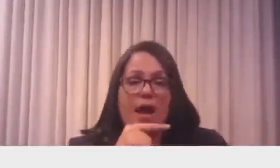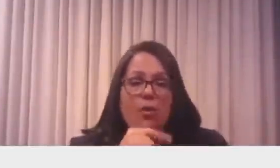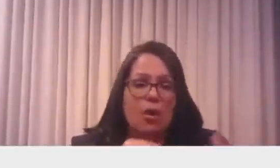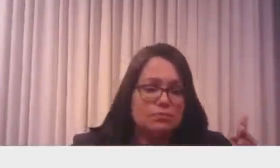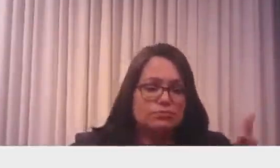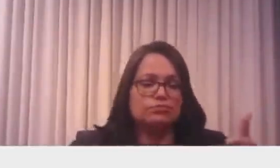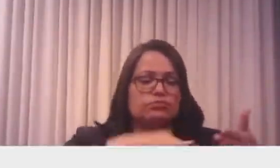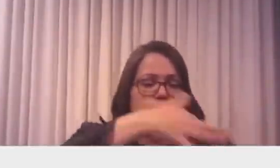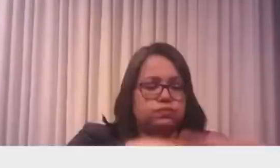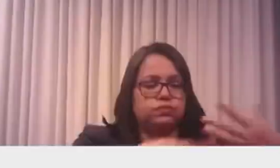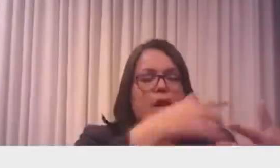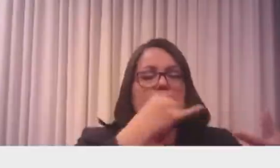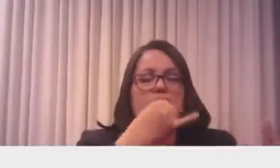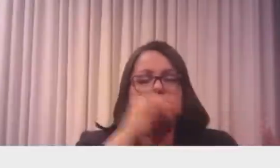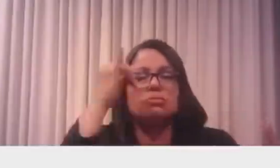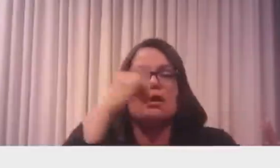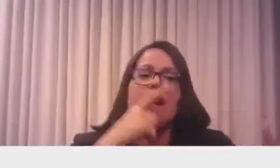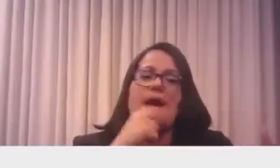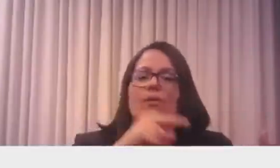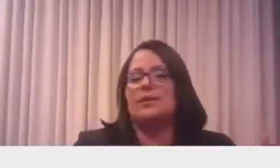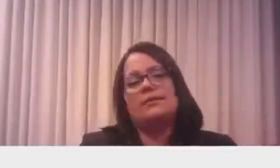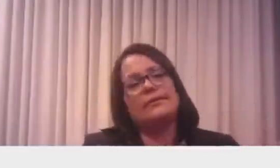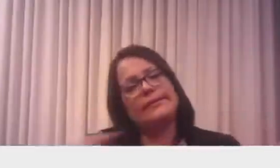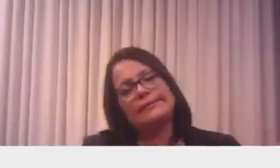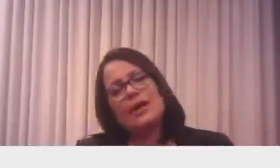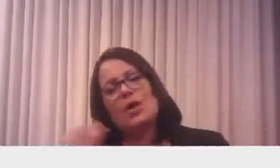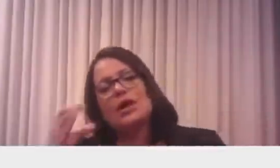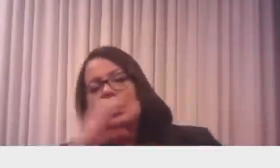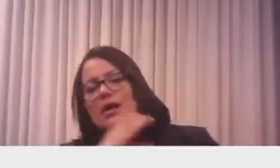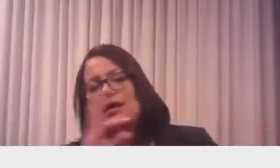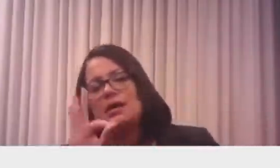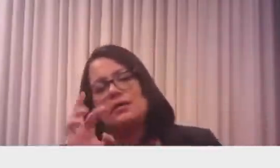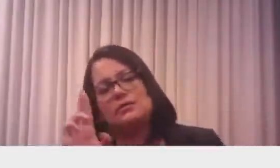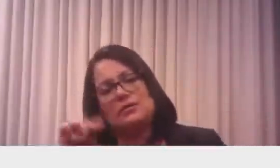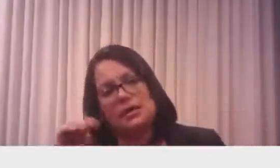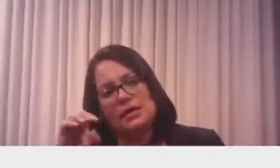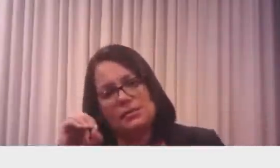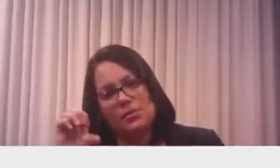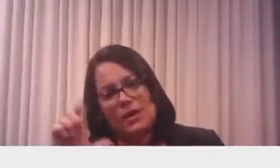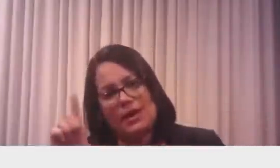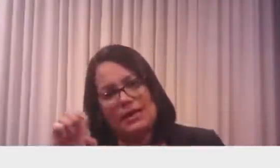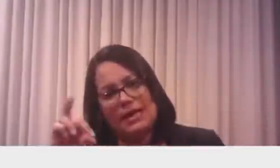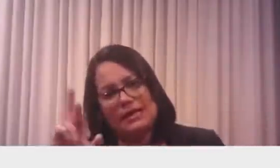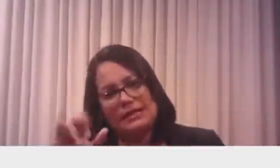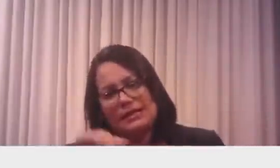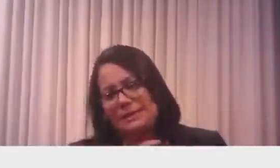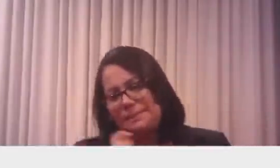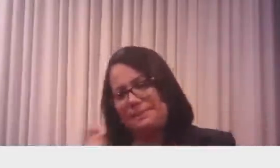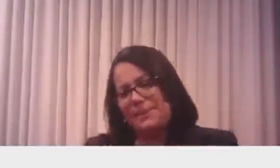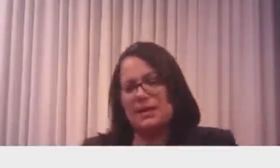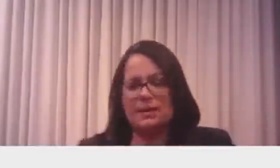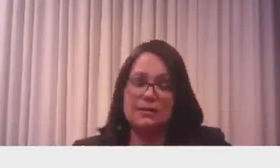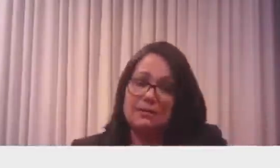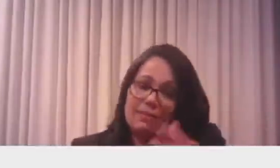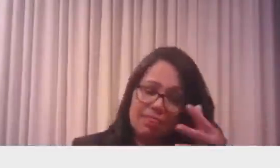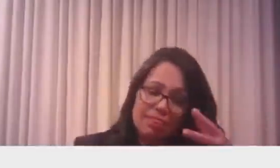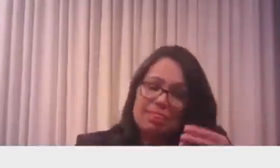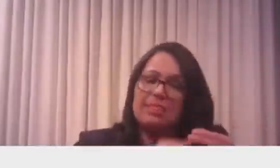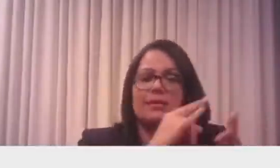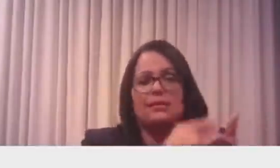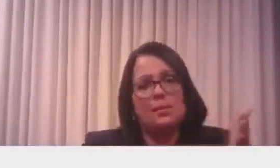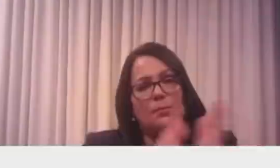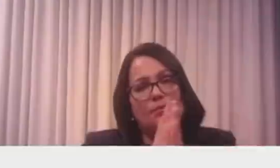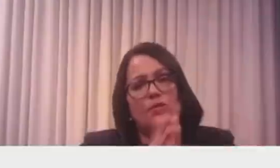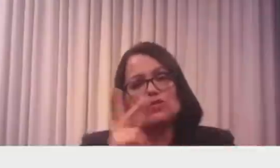totalmente. vem de termoelétricas, que custa caro. Se puder apagar o maluco da casa, apague,